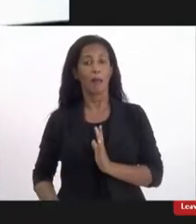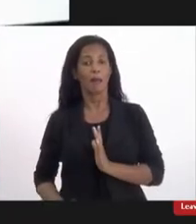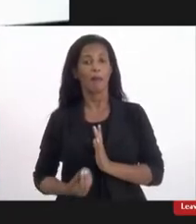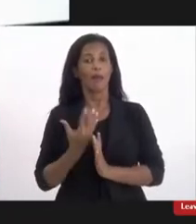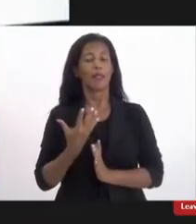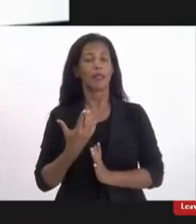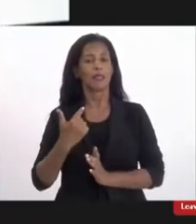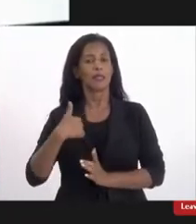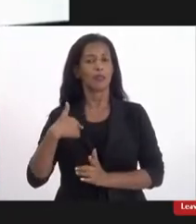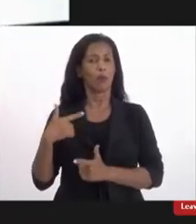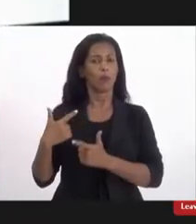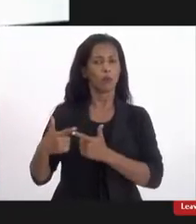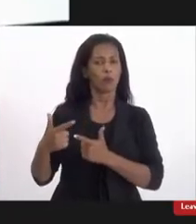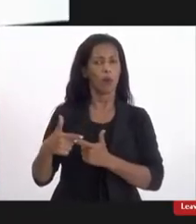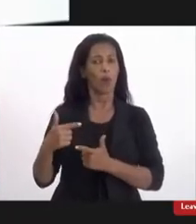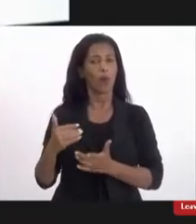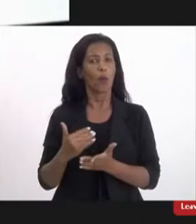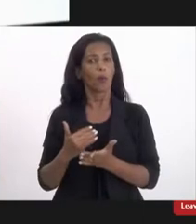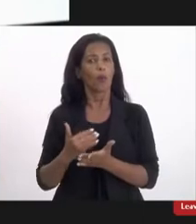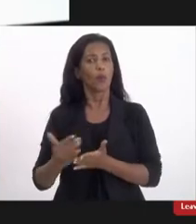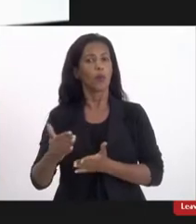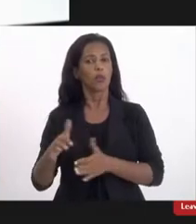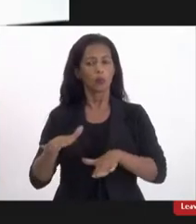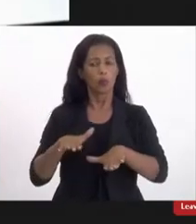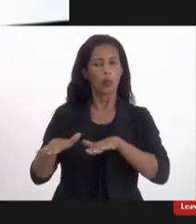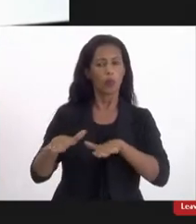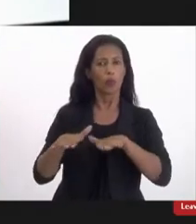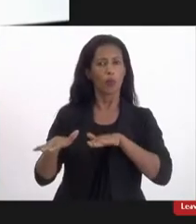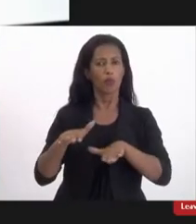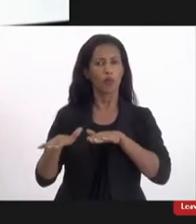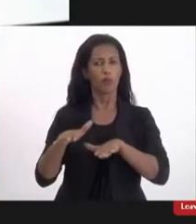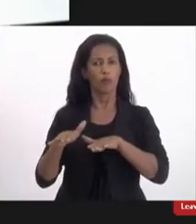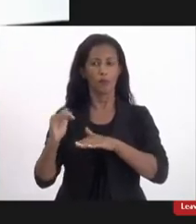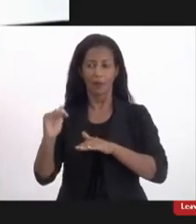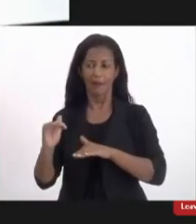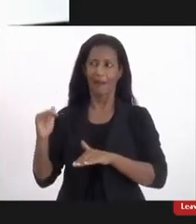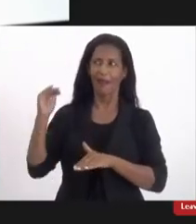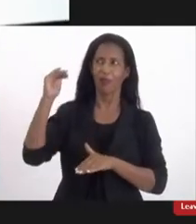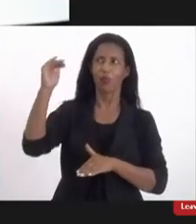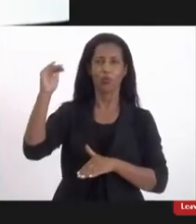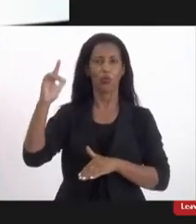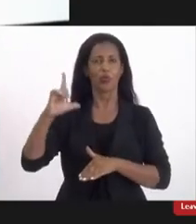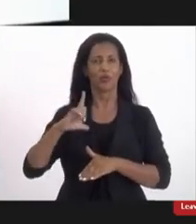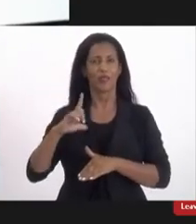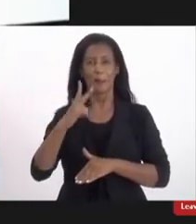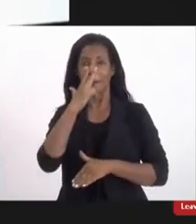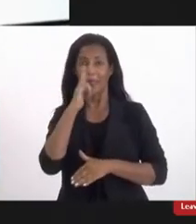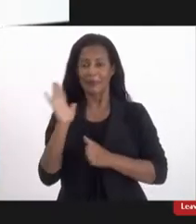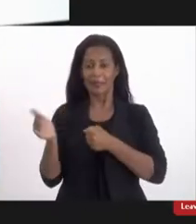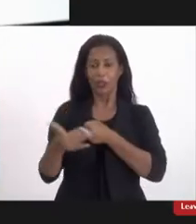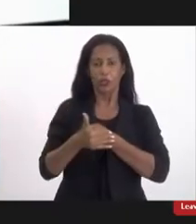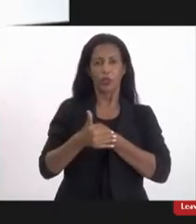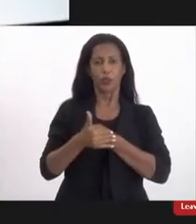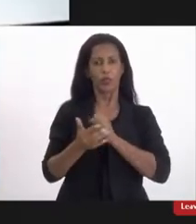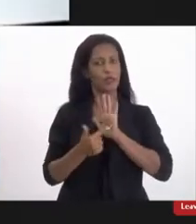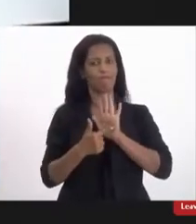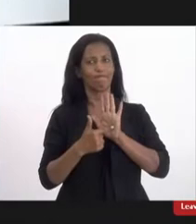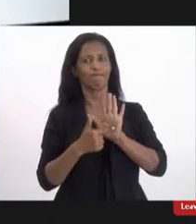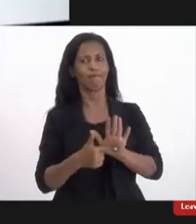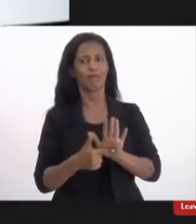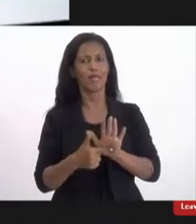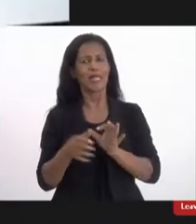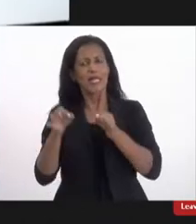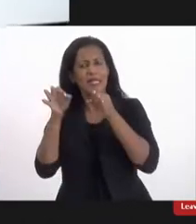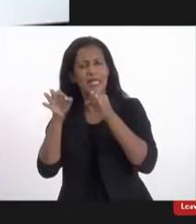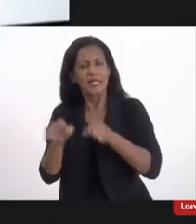a gente iniciou foi só de adultos e é um movimento que a maioria dos adultos tem uma tendência a querer se esconder exatamente pelo que a